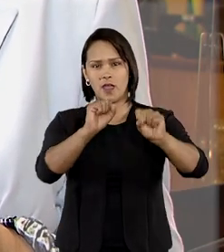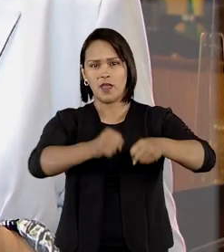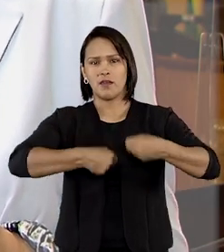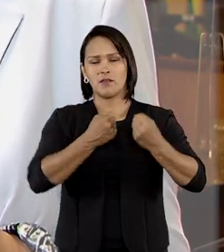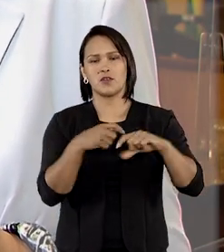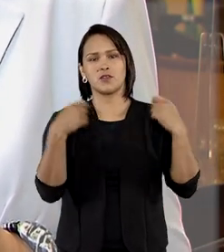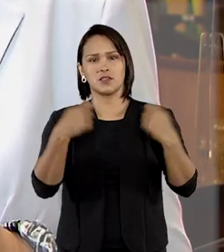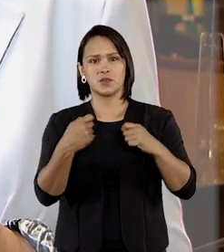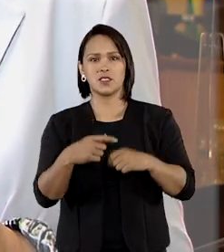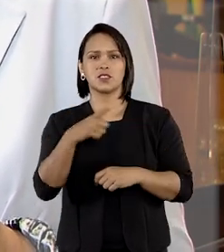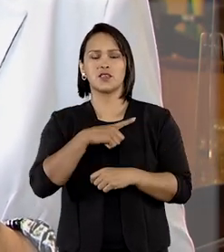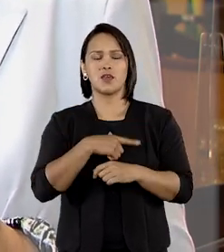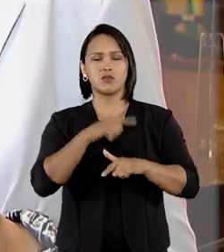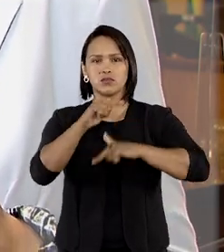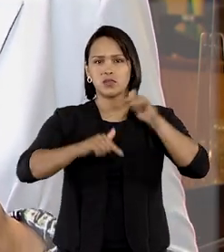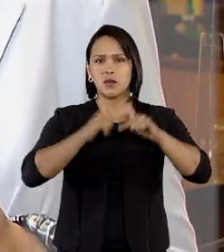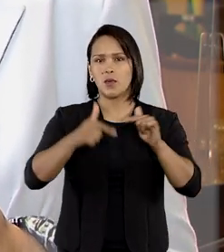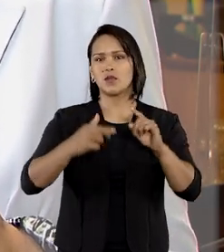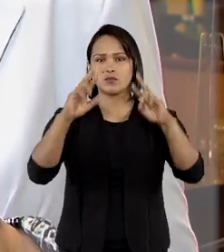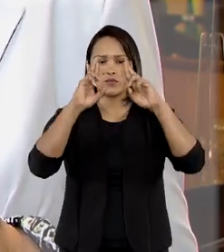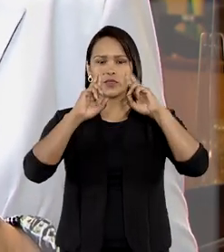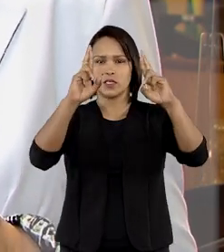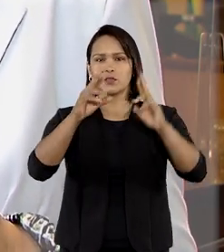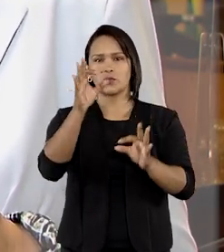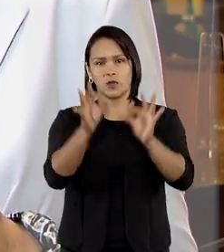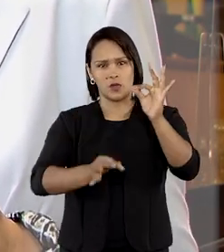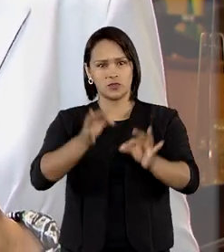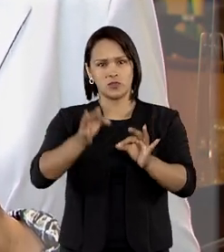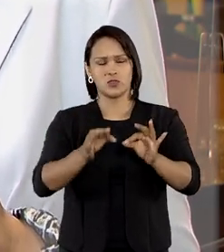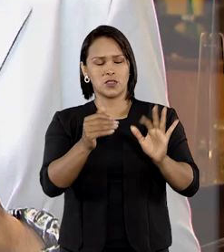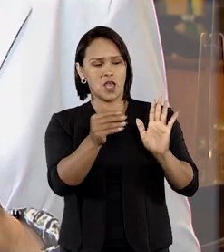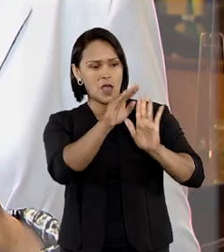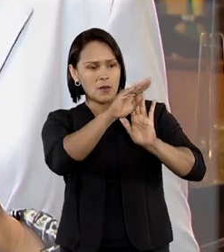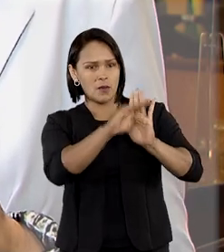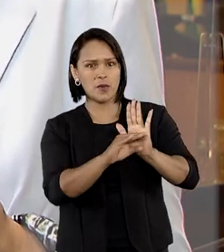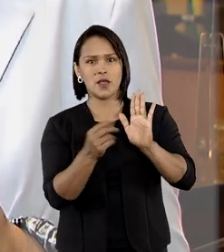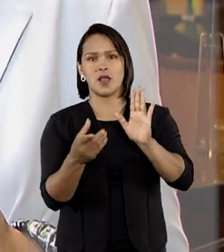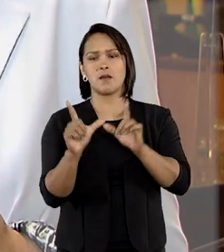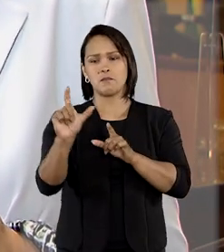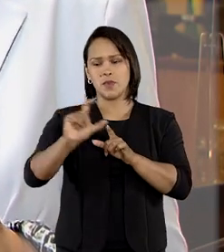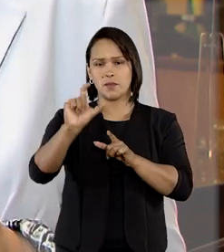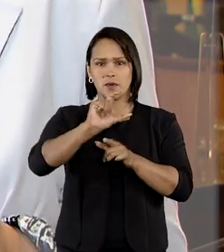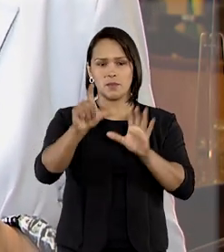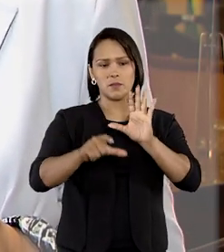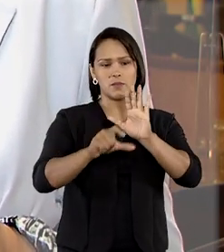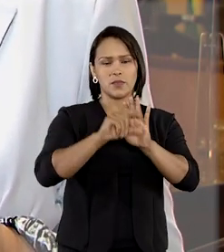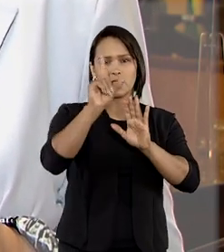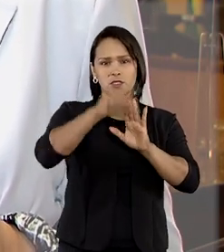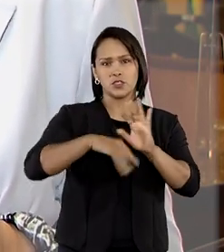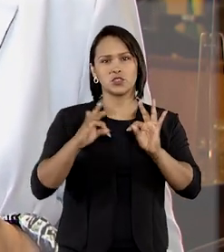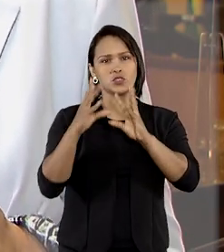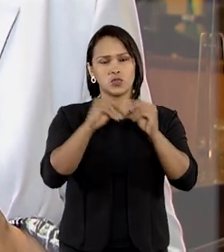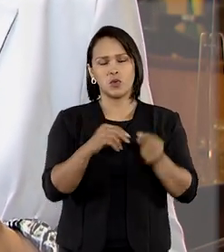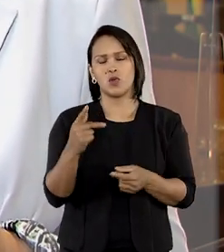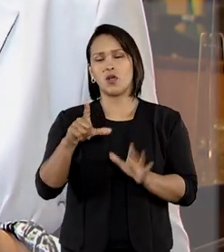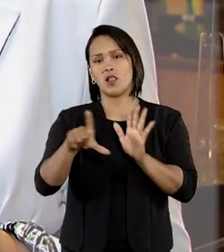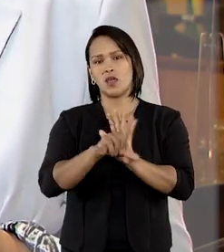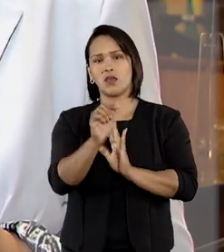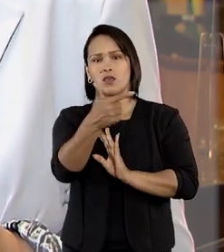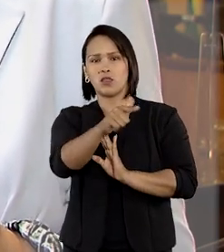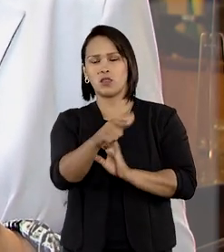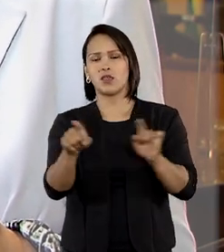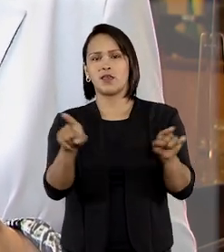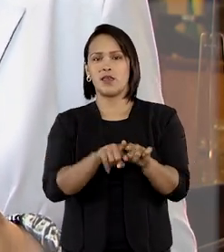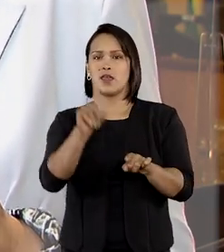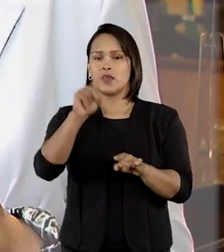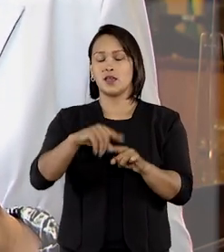responsável do judiciário diante da apreensão de munições em situação ilegal, sobretudo no atual contexto de